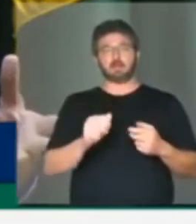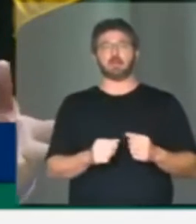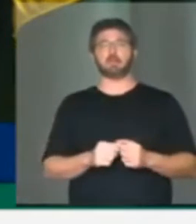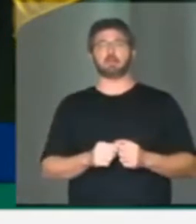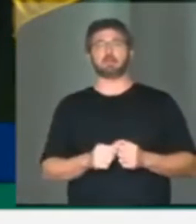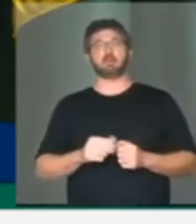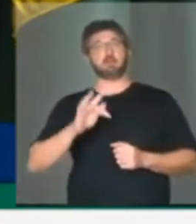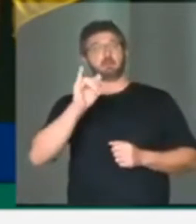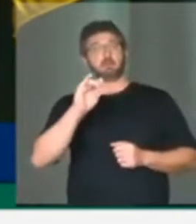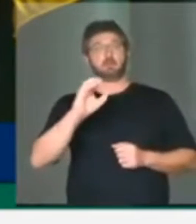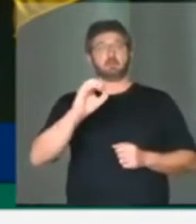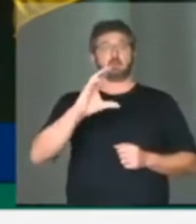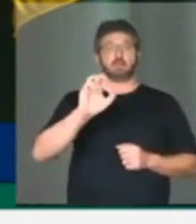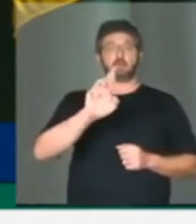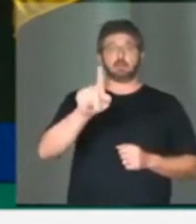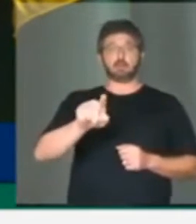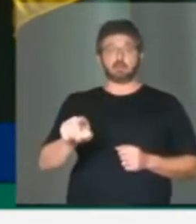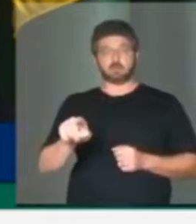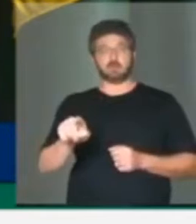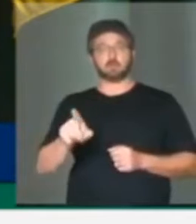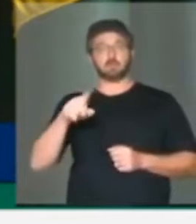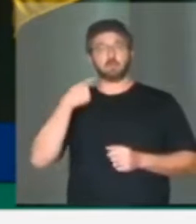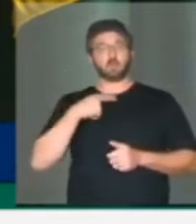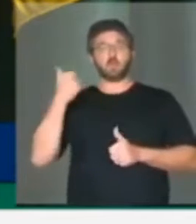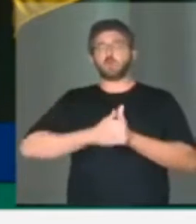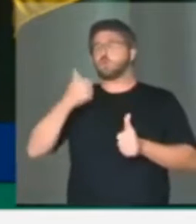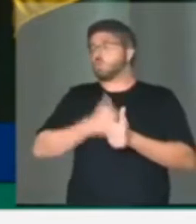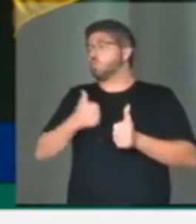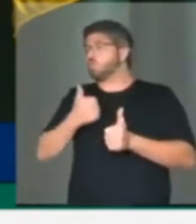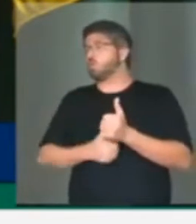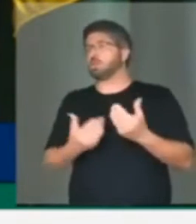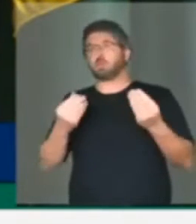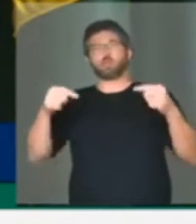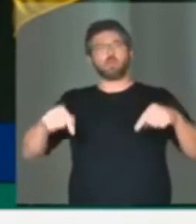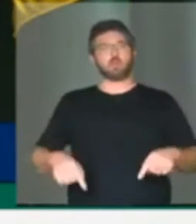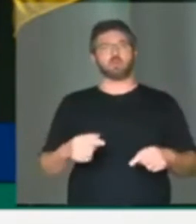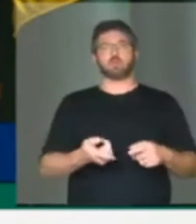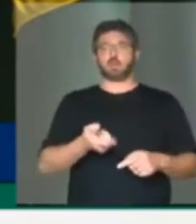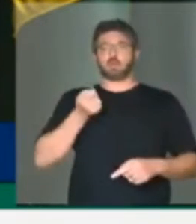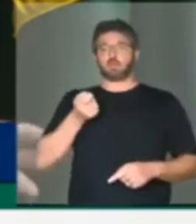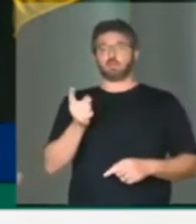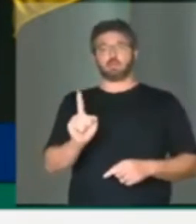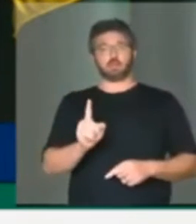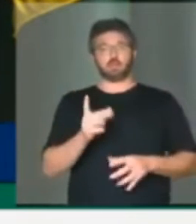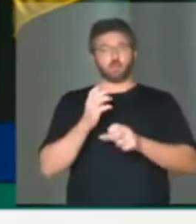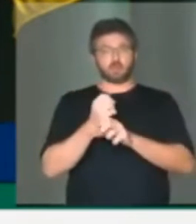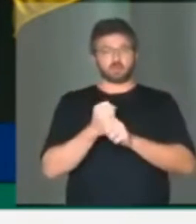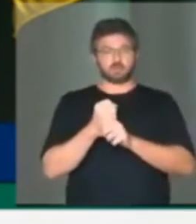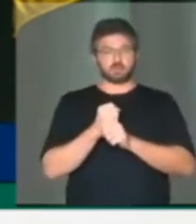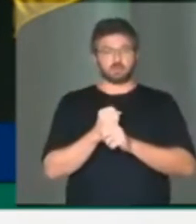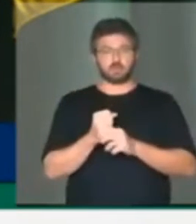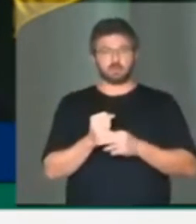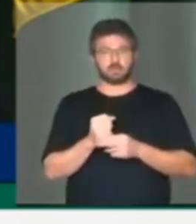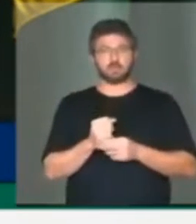a Fiocruz, são áreas que nós lutamos aqui para que não houvesse o contingenciamento no orçamento e